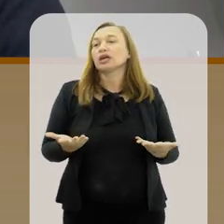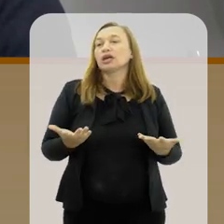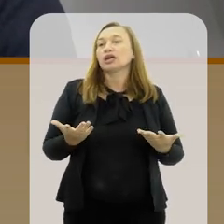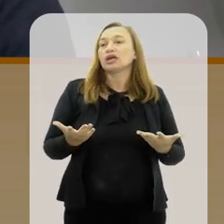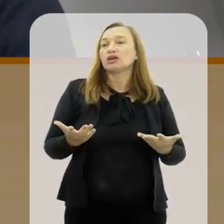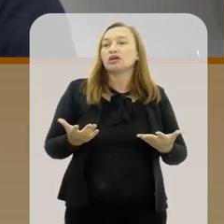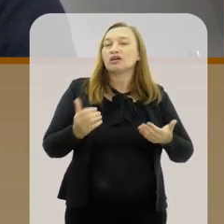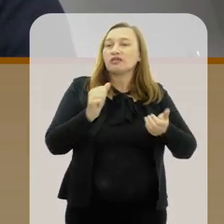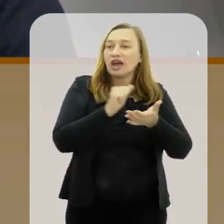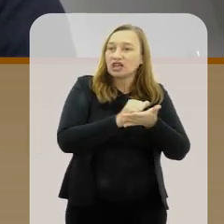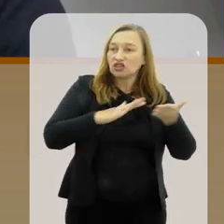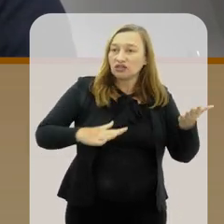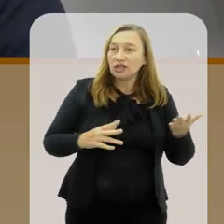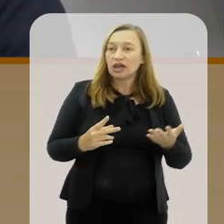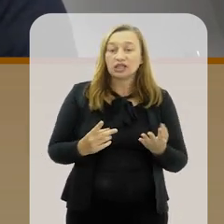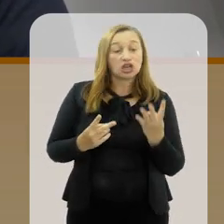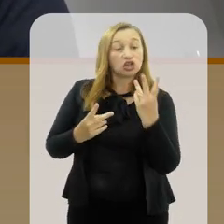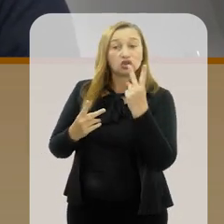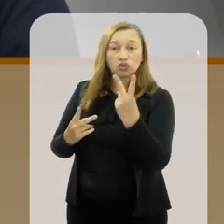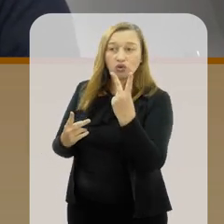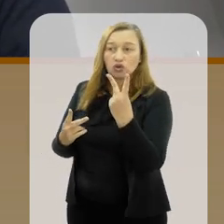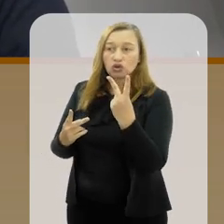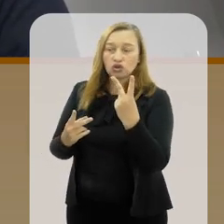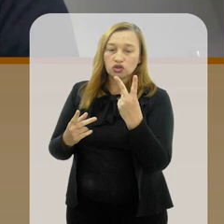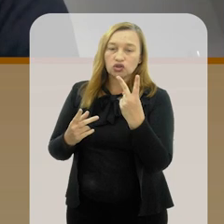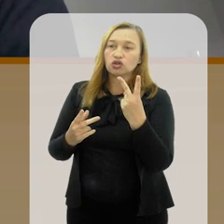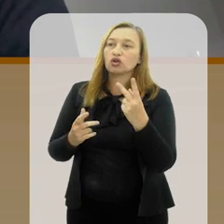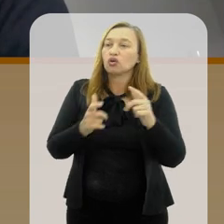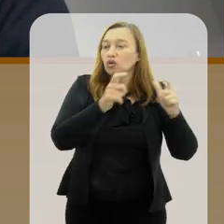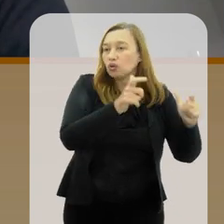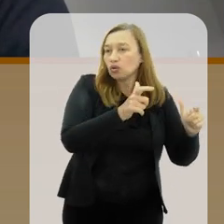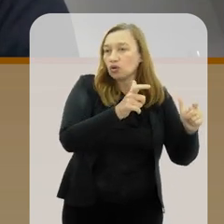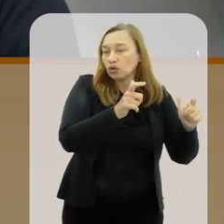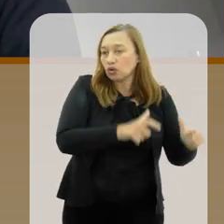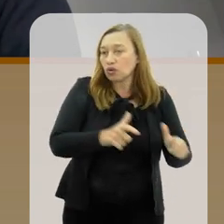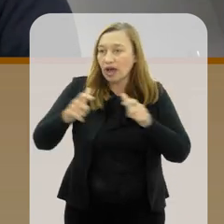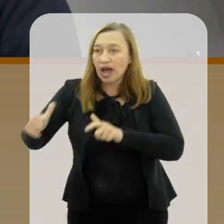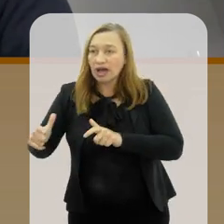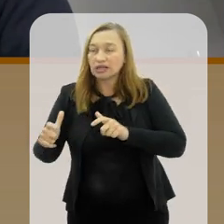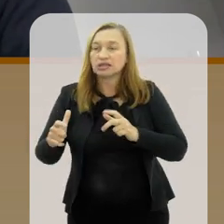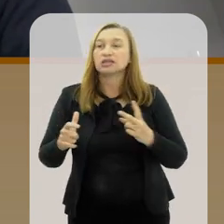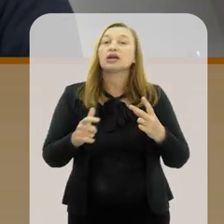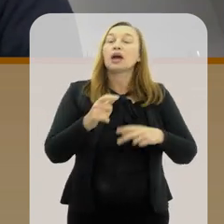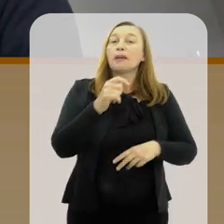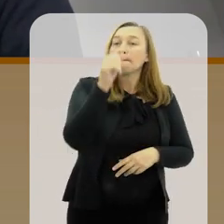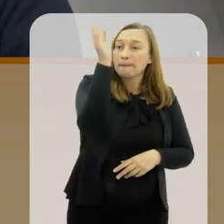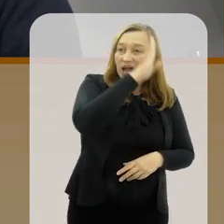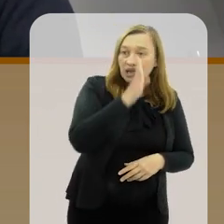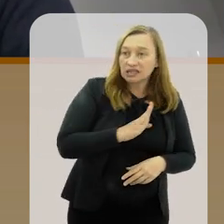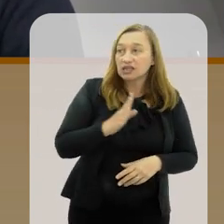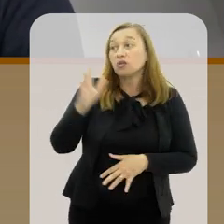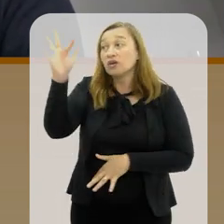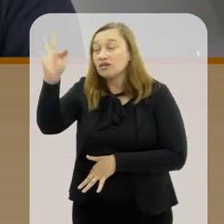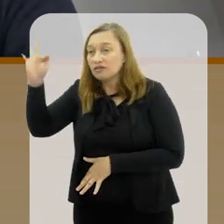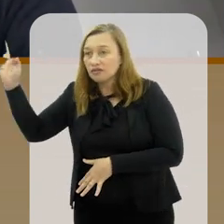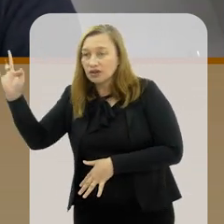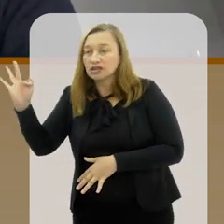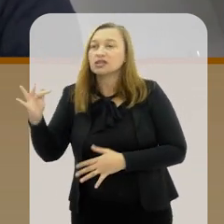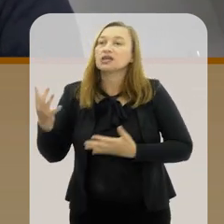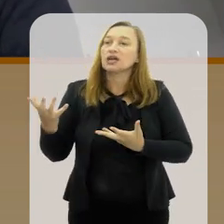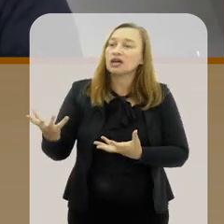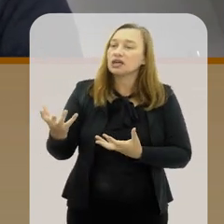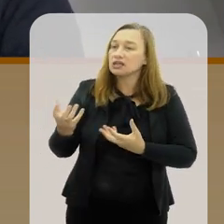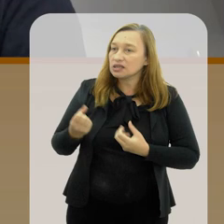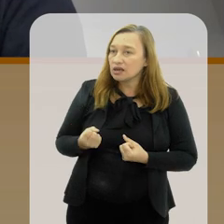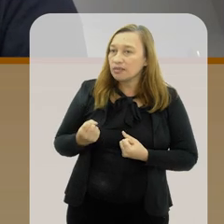passar a fazer atividade nos dois lugares. Então inicialmente, quando eu fui para a França, eu fiquei trabalhando somente na França, no CNRS. E nesse momento,